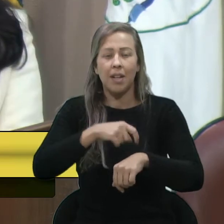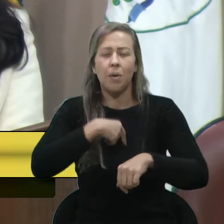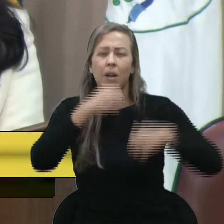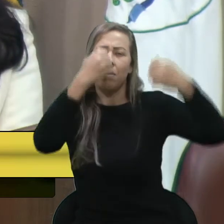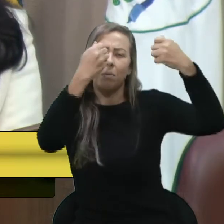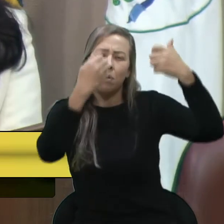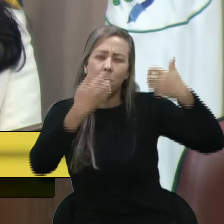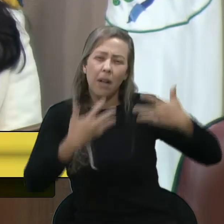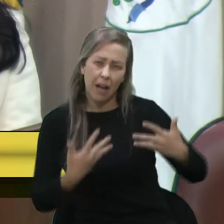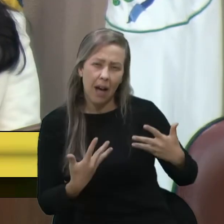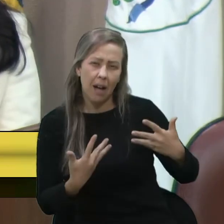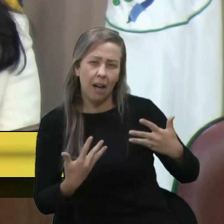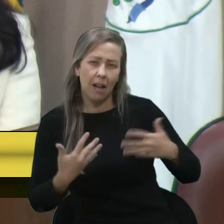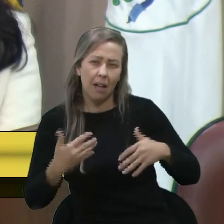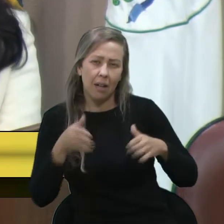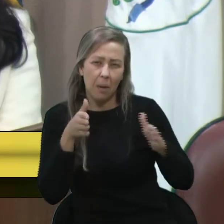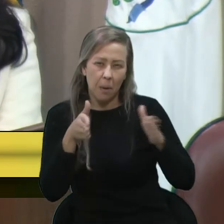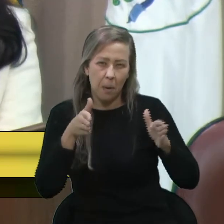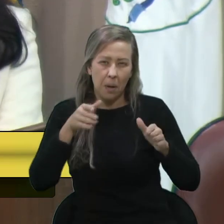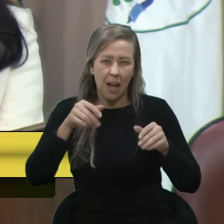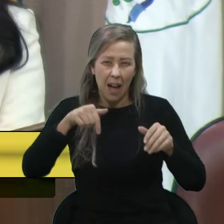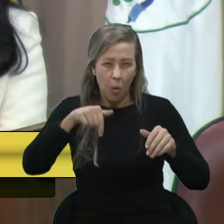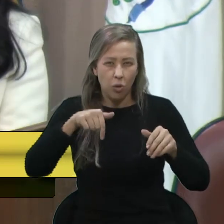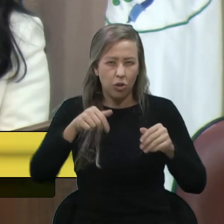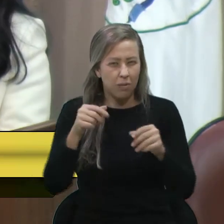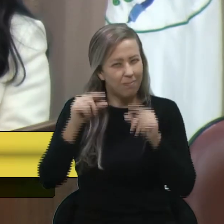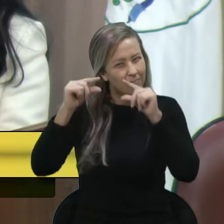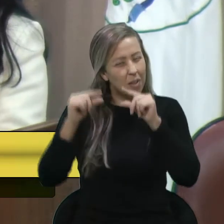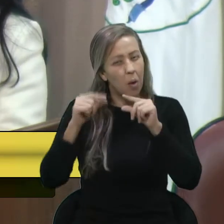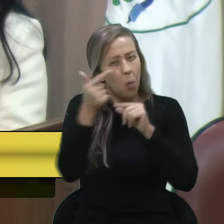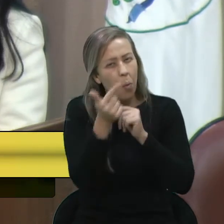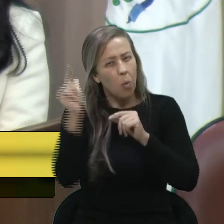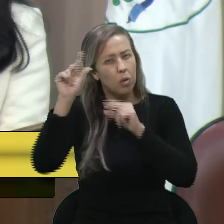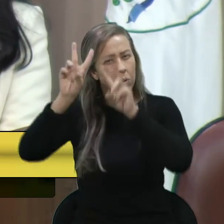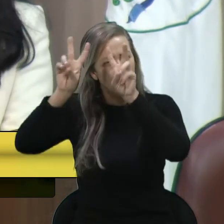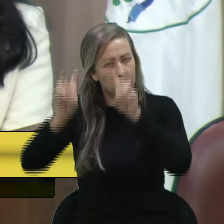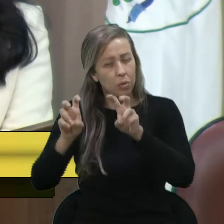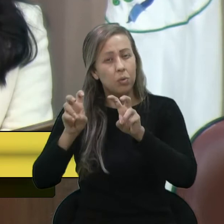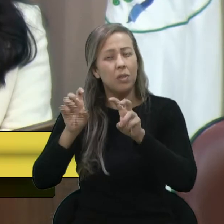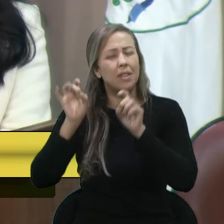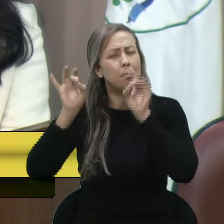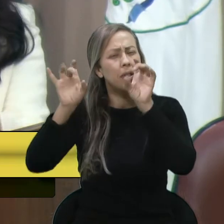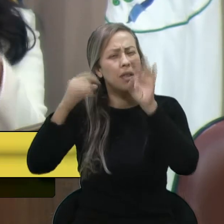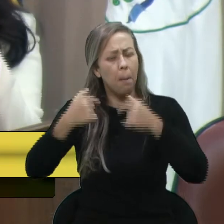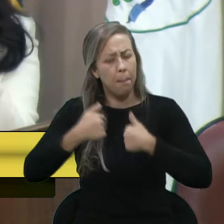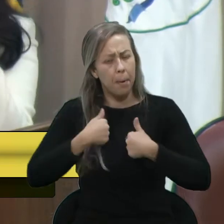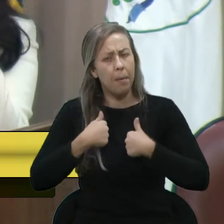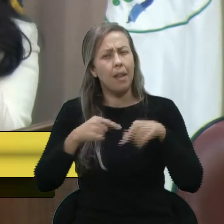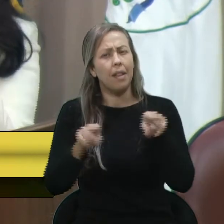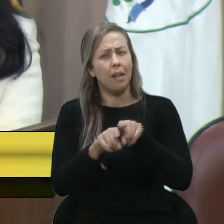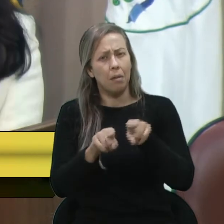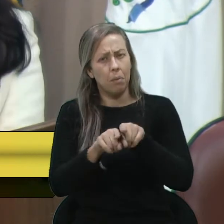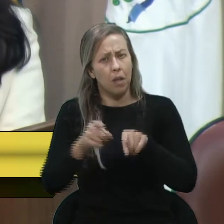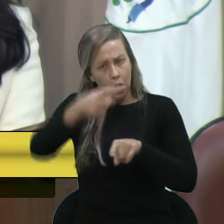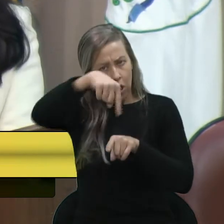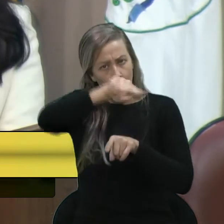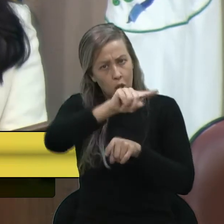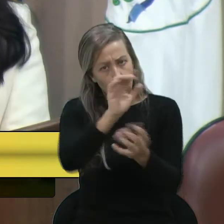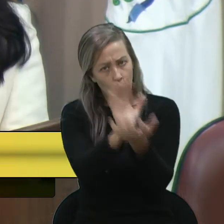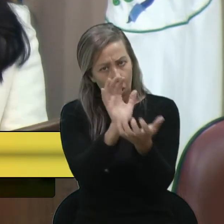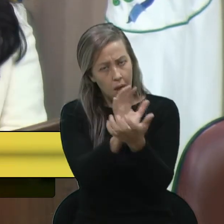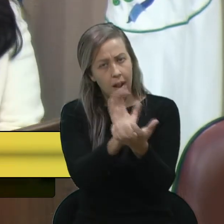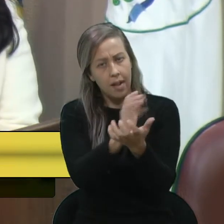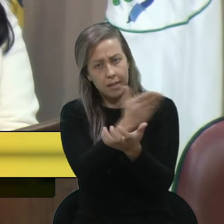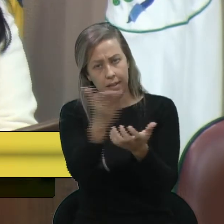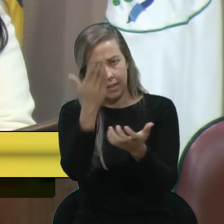contas também que eu queria fazer nesse espaço do Grande Expediente, para um outro tema que é muito, muito especial para mim, e vocês, senhores, meus colegas